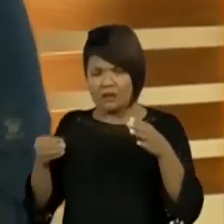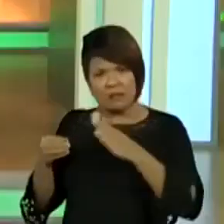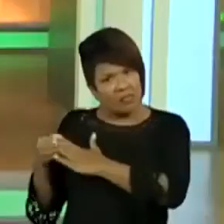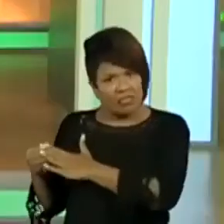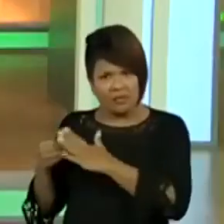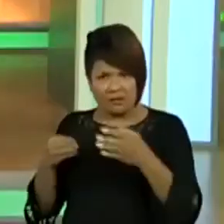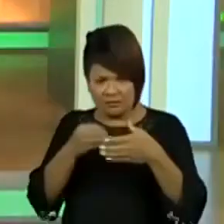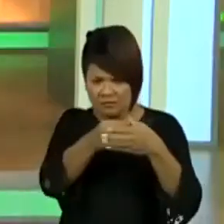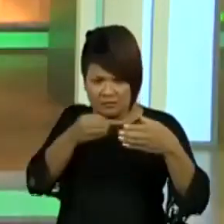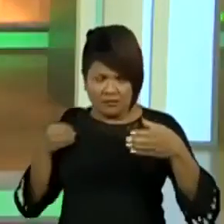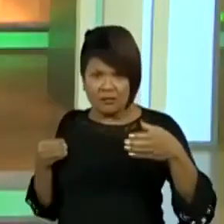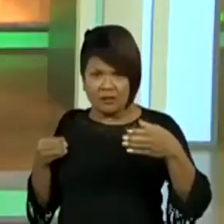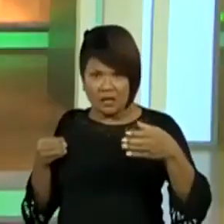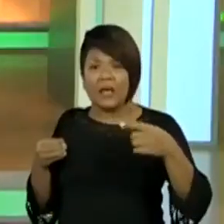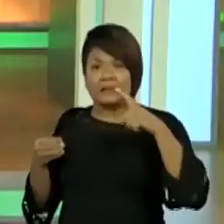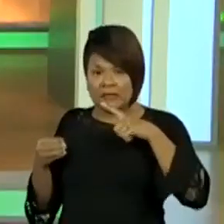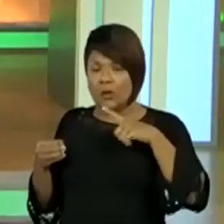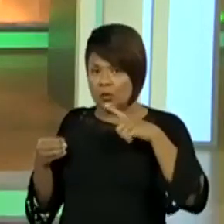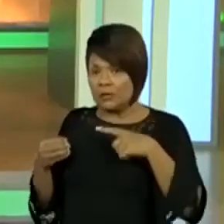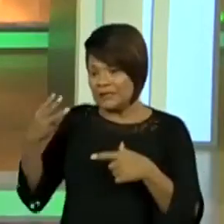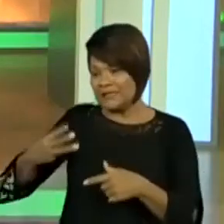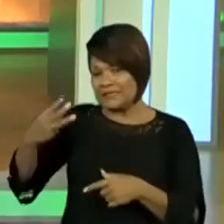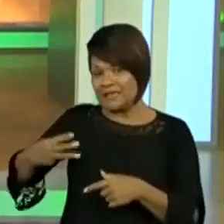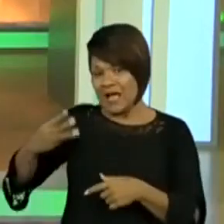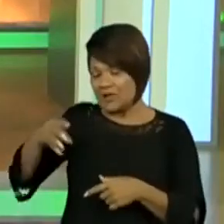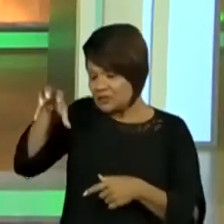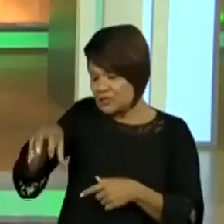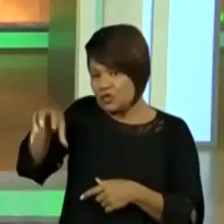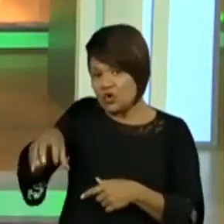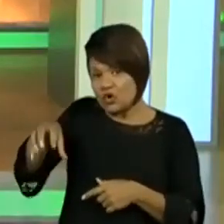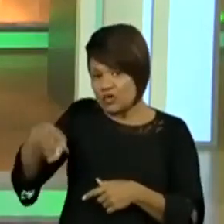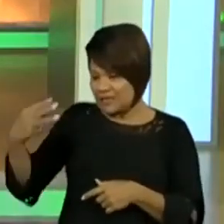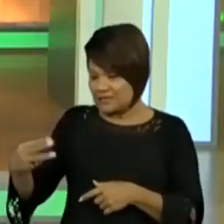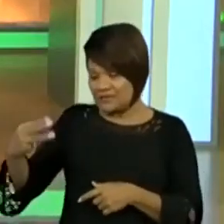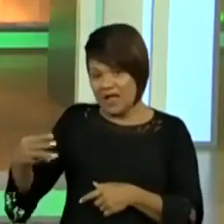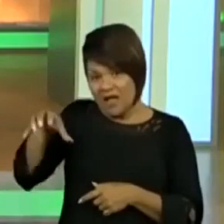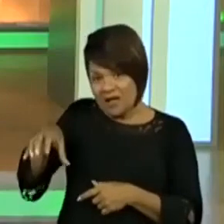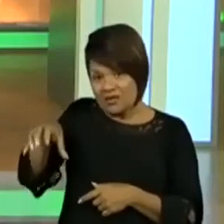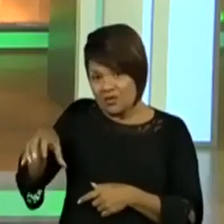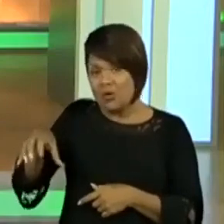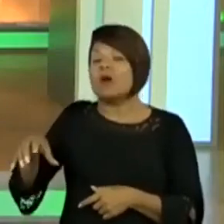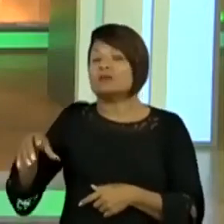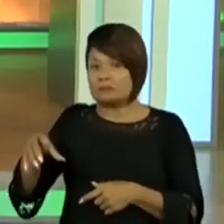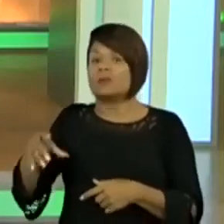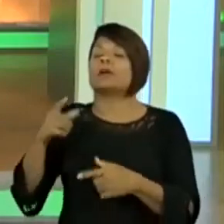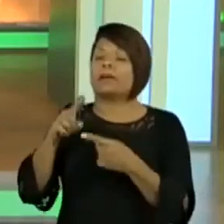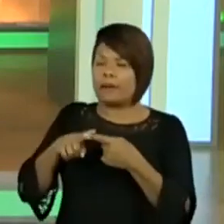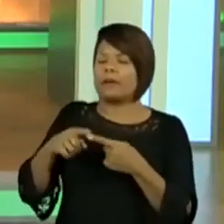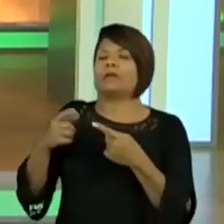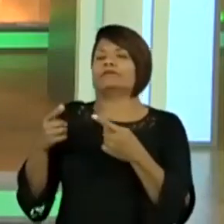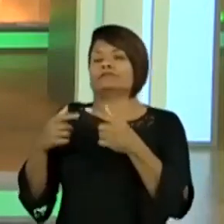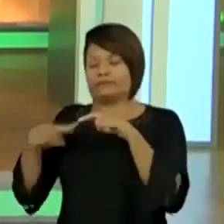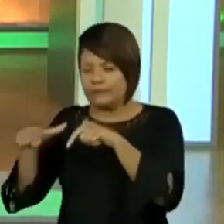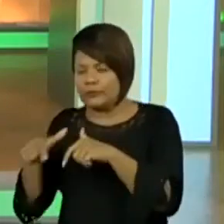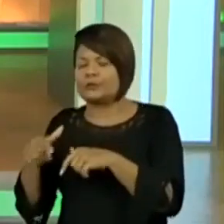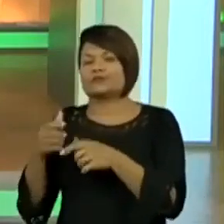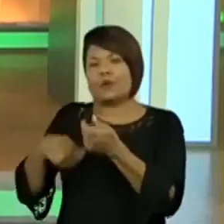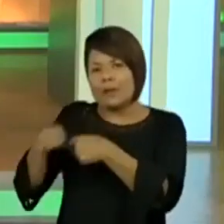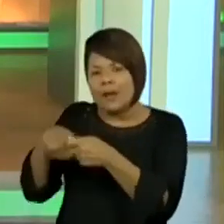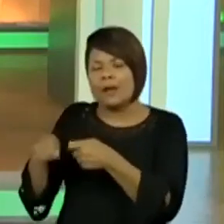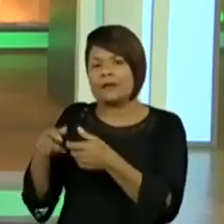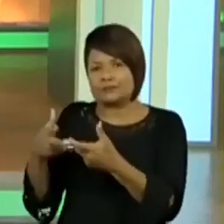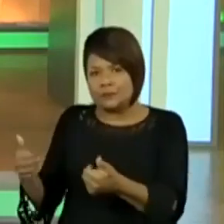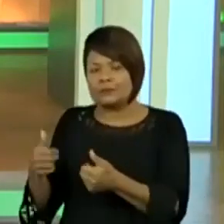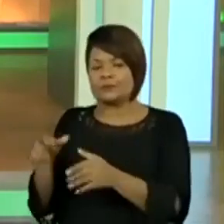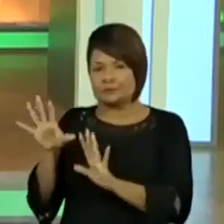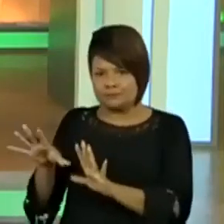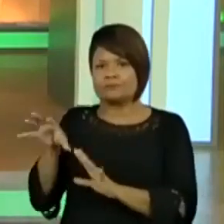elas estão no setor terciário, vocês lembram? Setor terciário é um setor muito presente nas cidades, serviço, comércio, enfim, setores